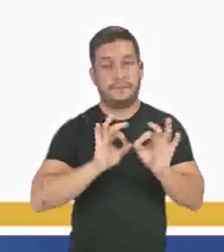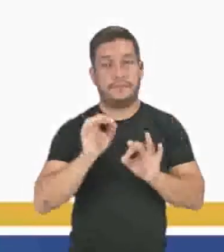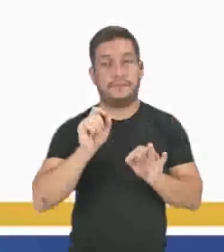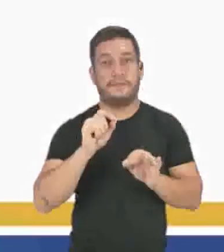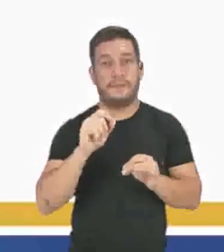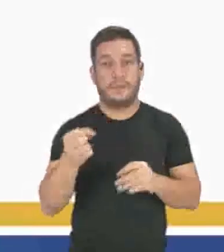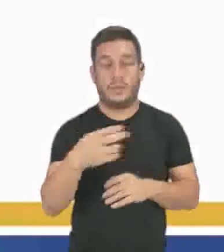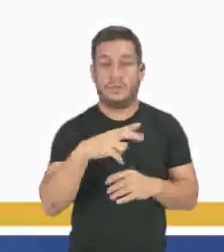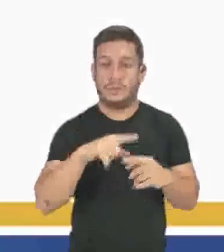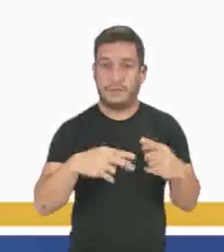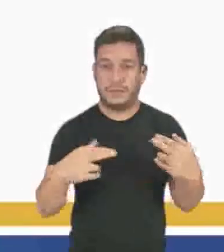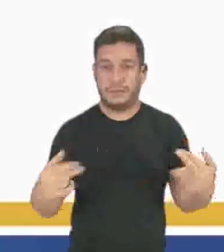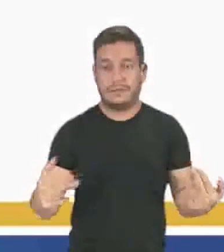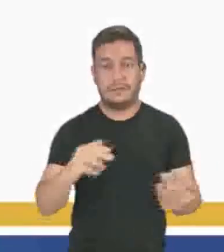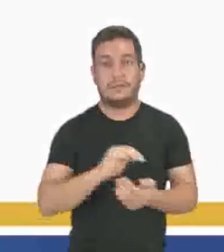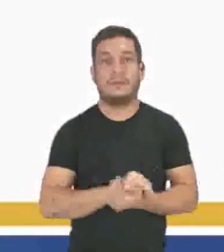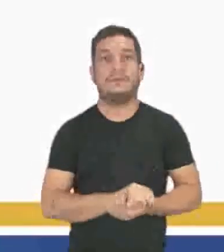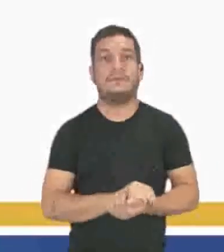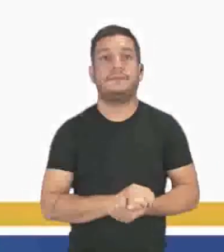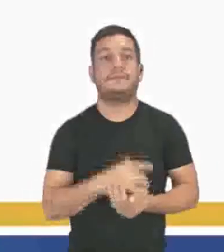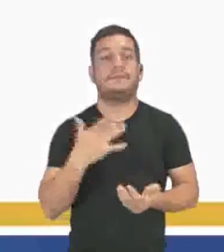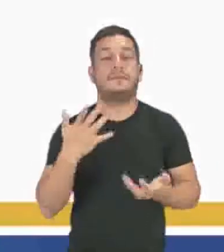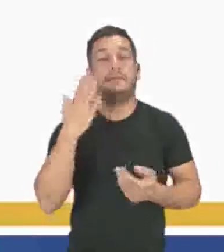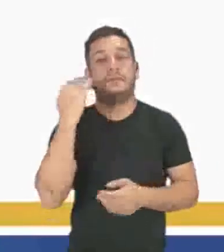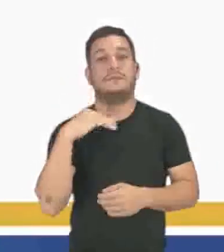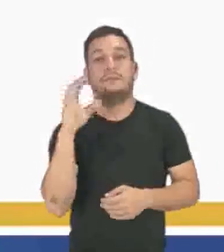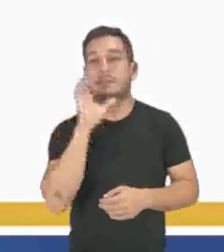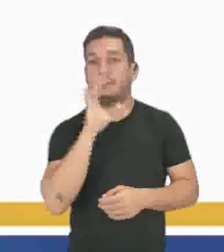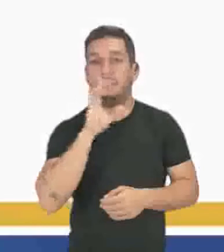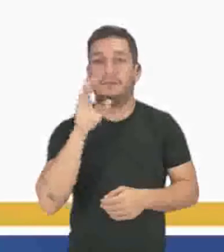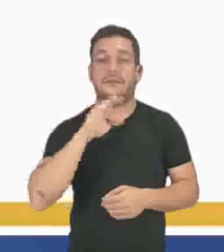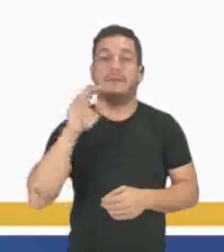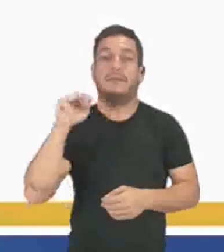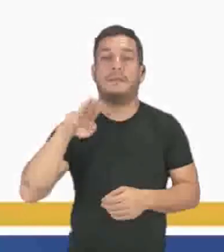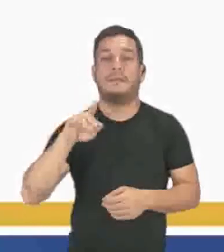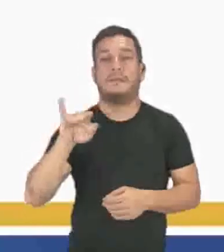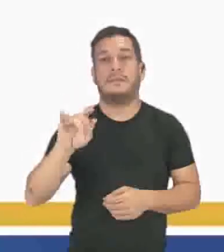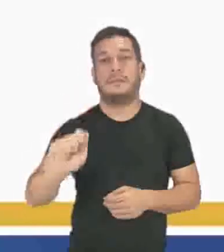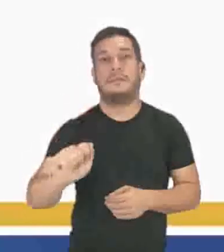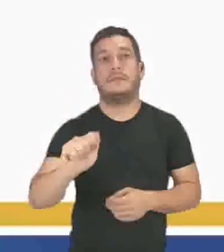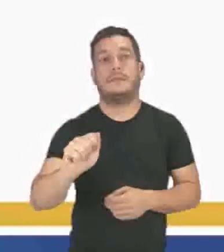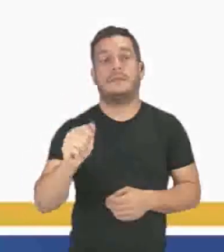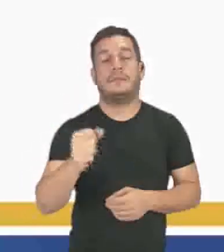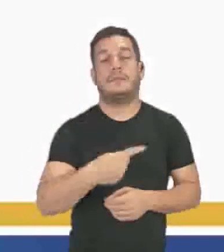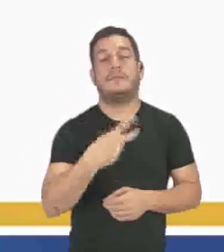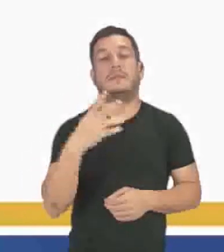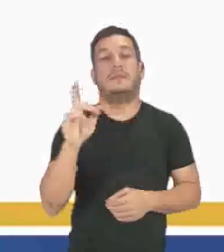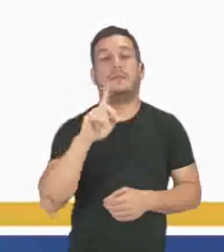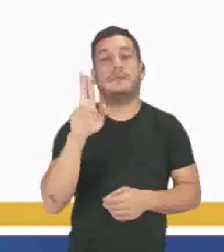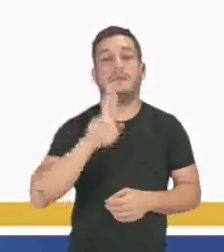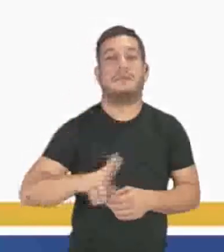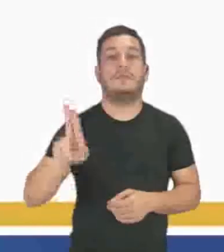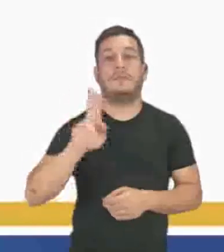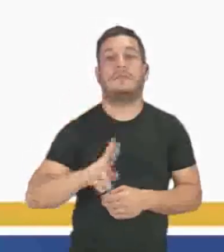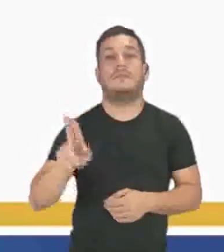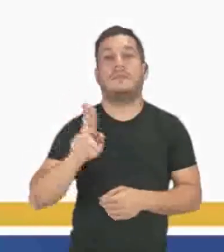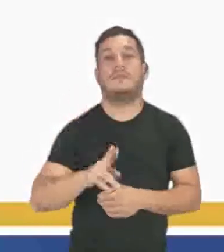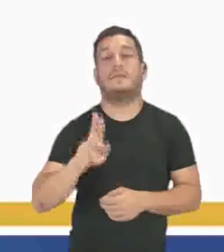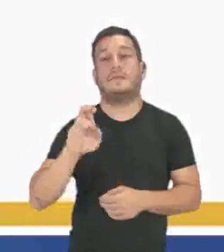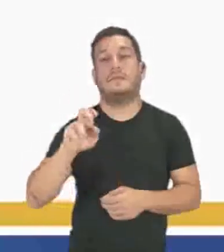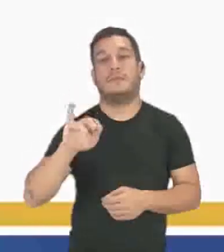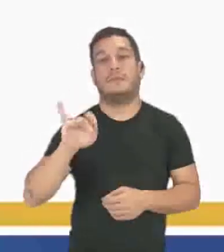novas substâncias. Então, ele quer saber a velocidade média de quanto foi consumido desse